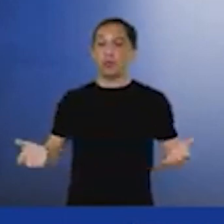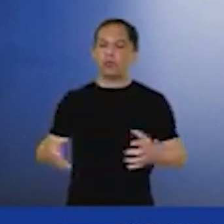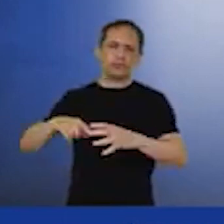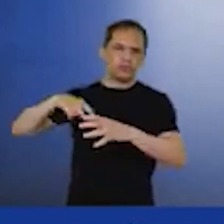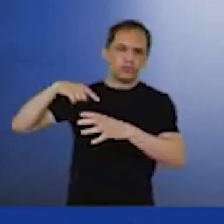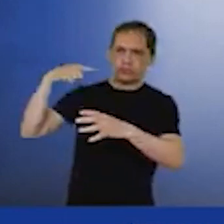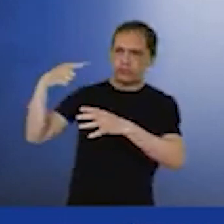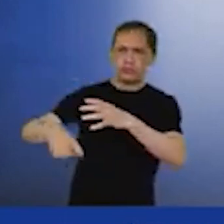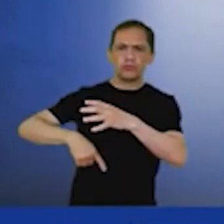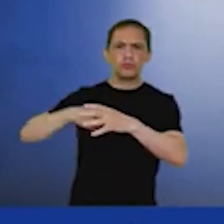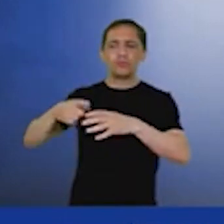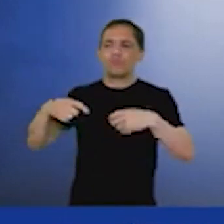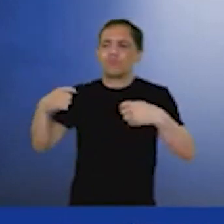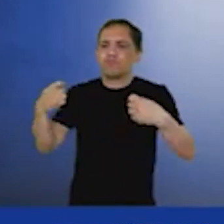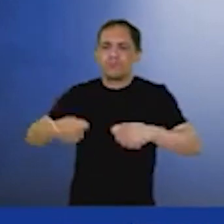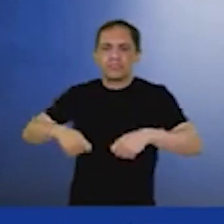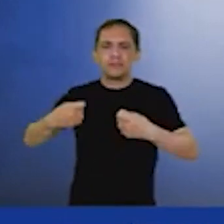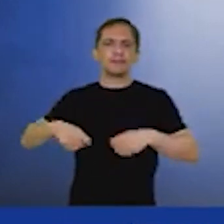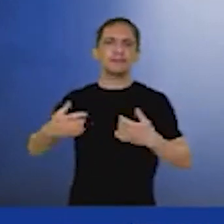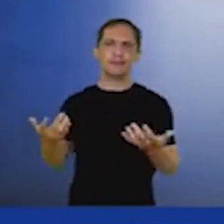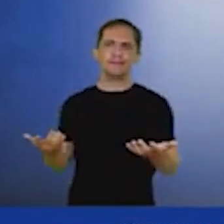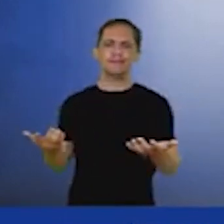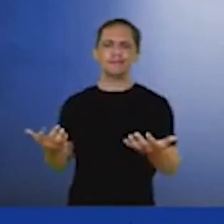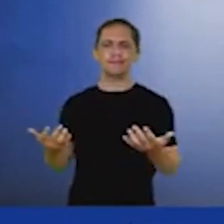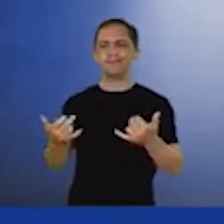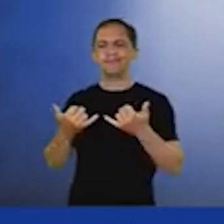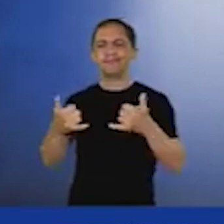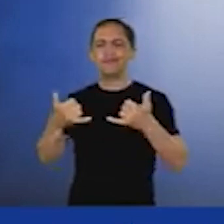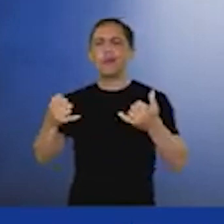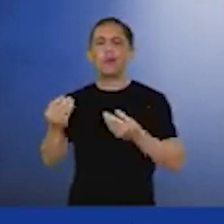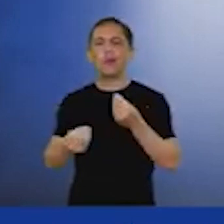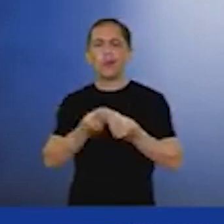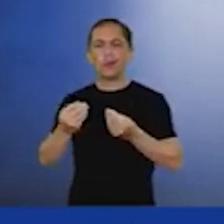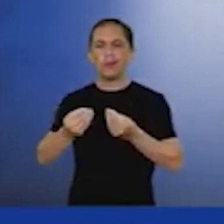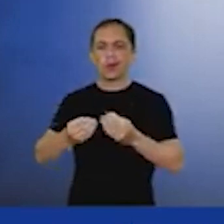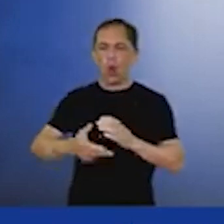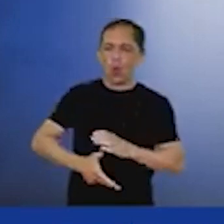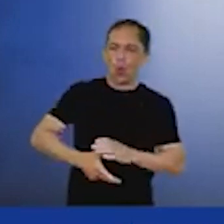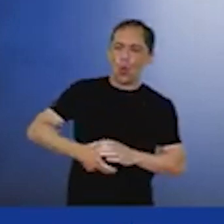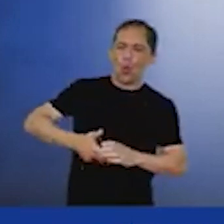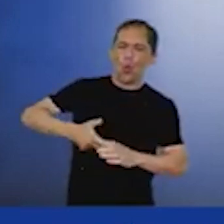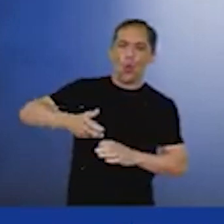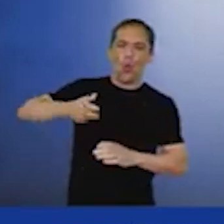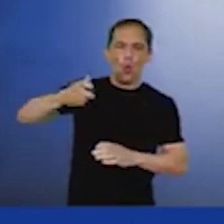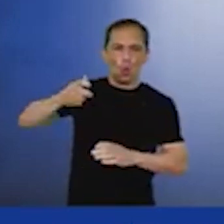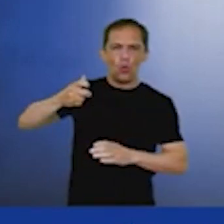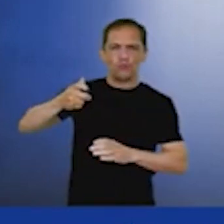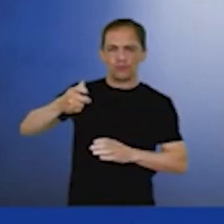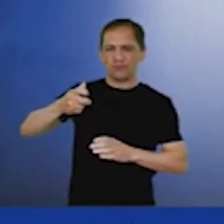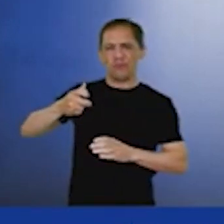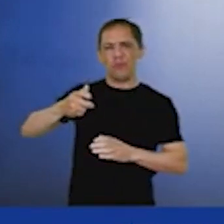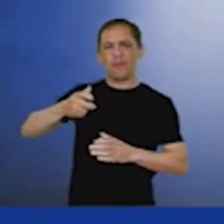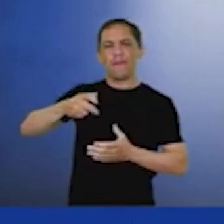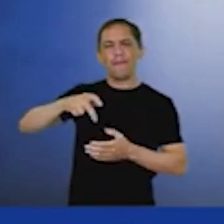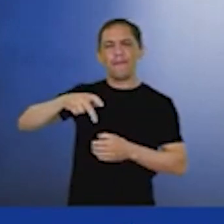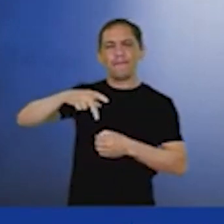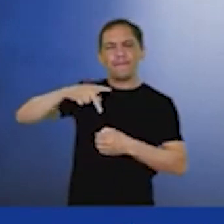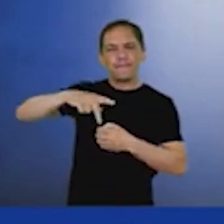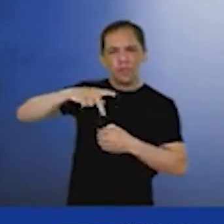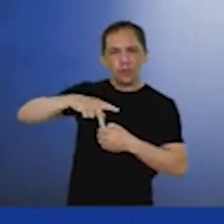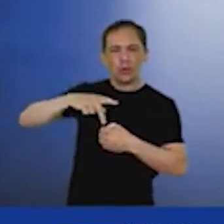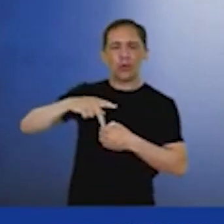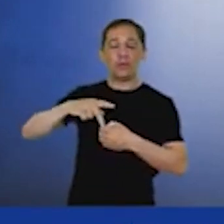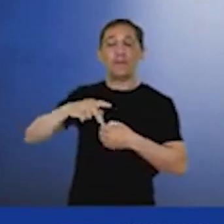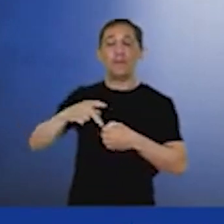por energia fóssil. 80% da energia consumida no mundo é óleo, gás